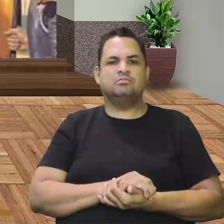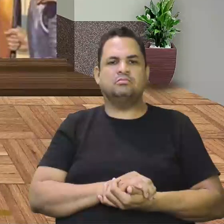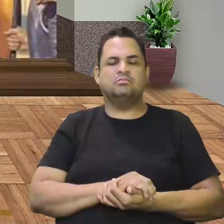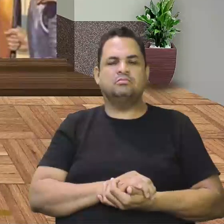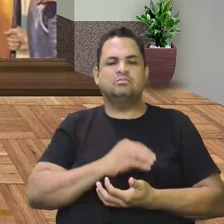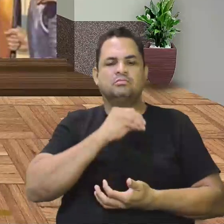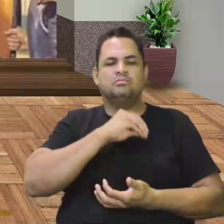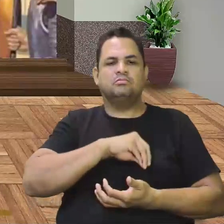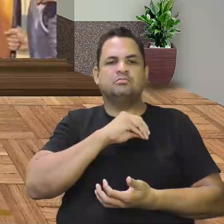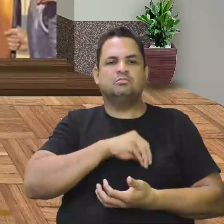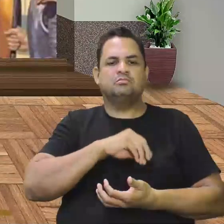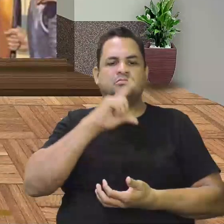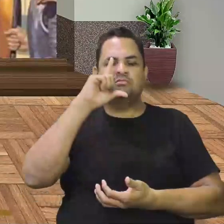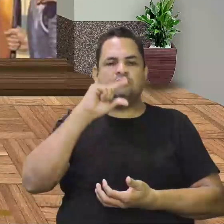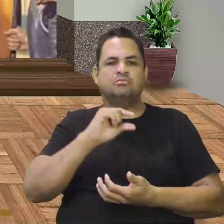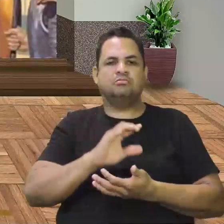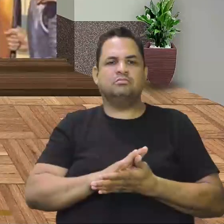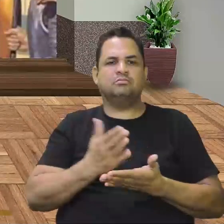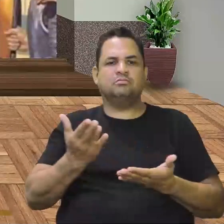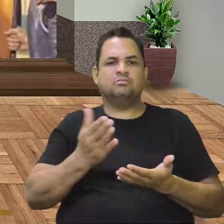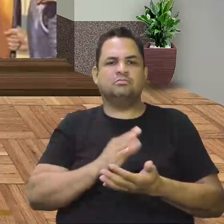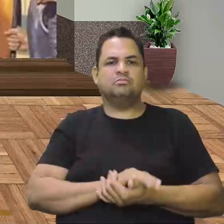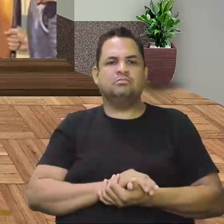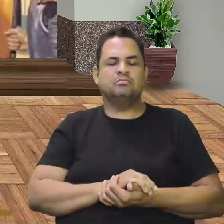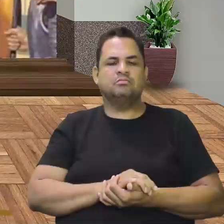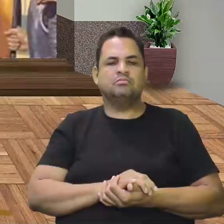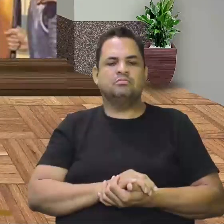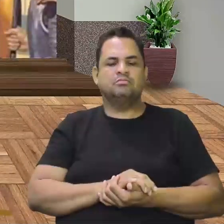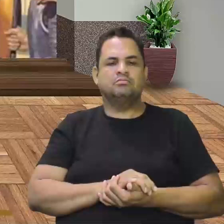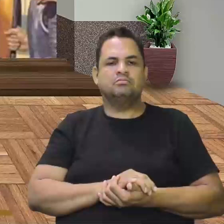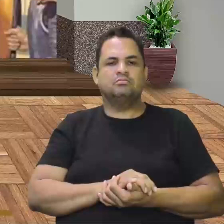baixo. Baixo. Hoje nós chamamos isso de salário mínimo.